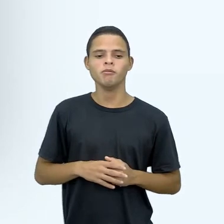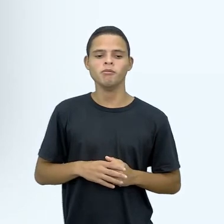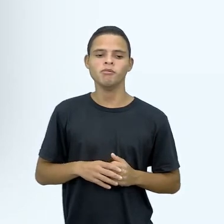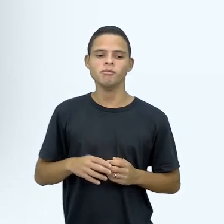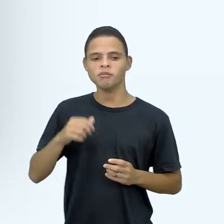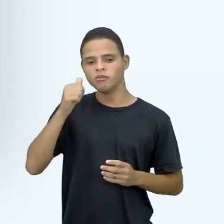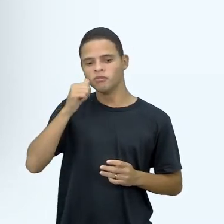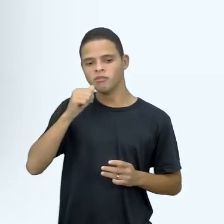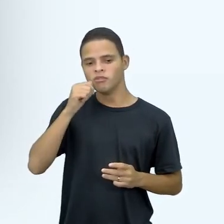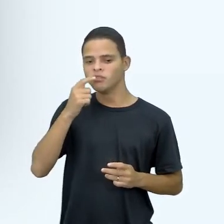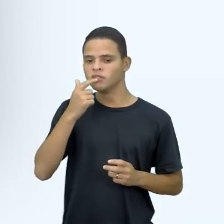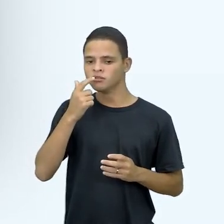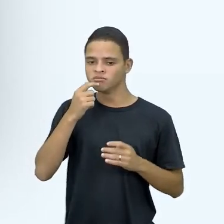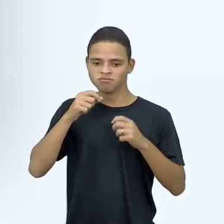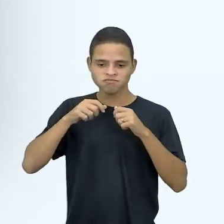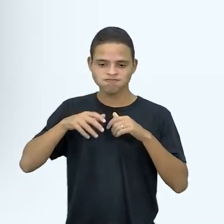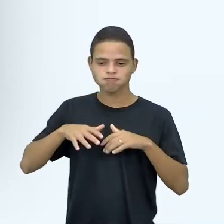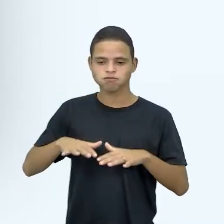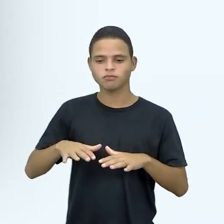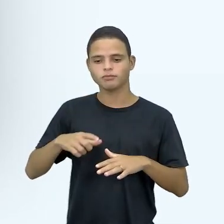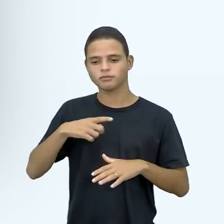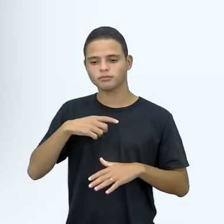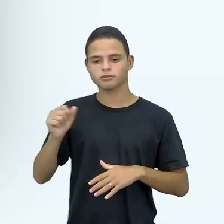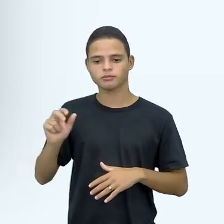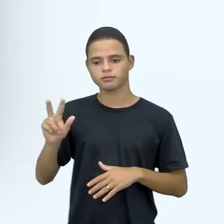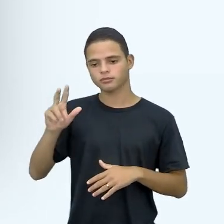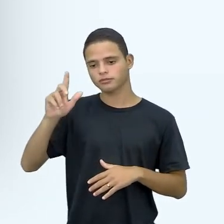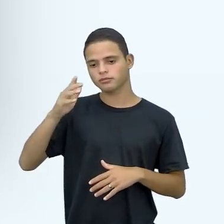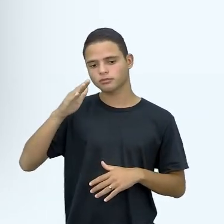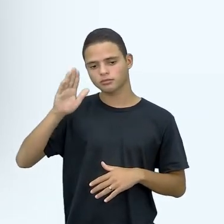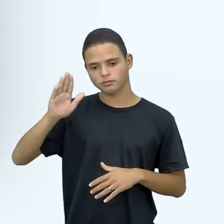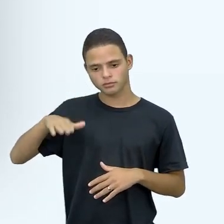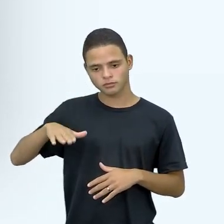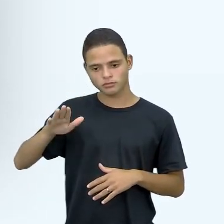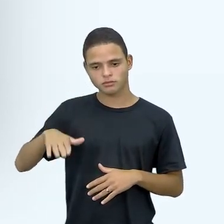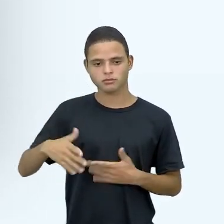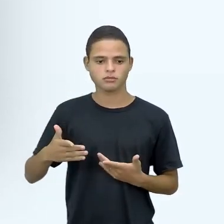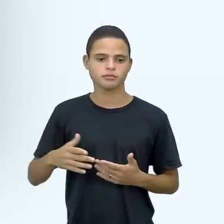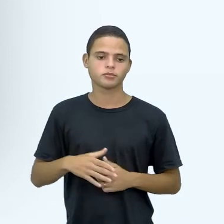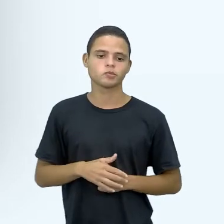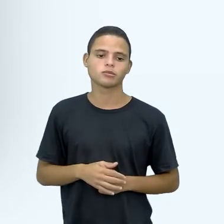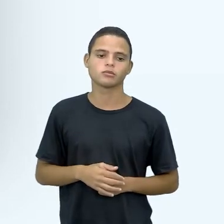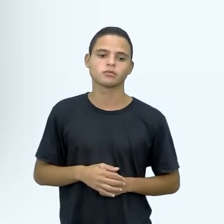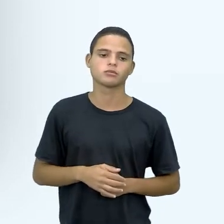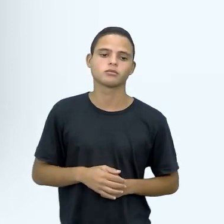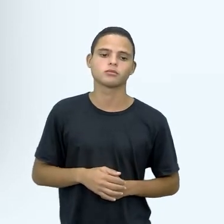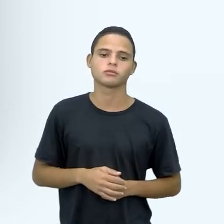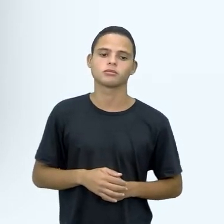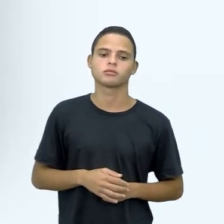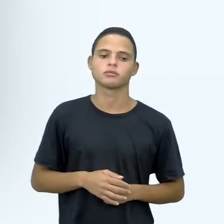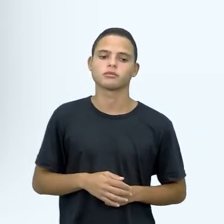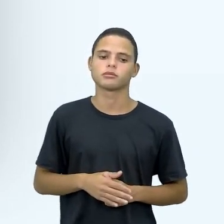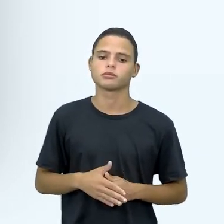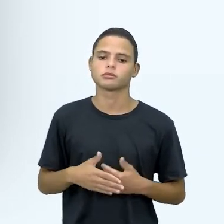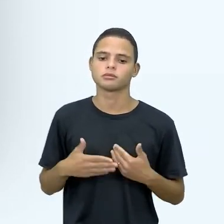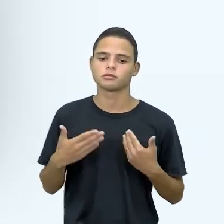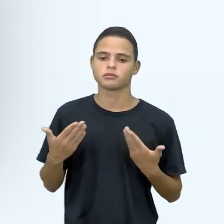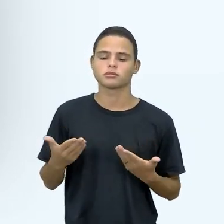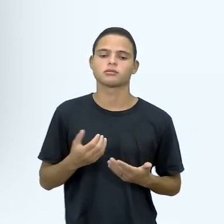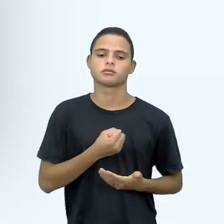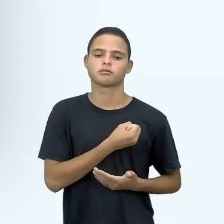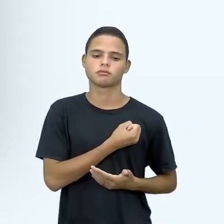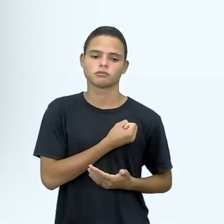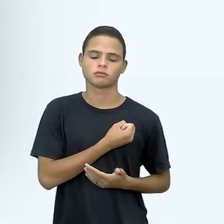as mulheres menstruam, né, sempre tem um valor menor, né, enquanto homem, né, então, só não ver os números de